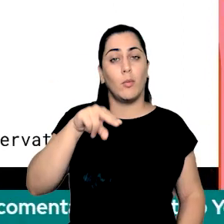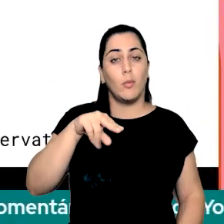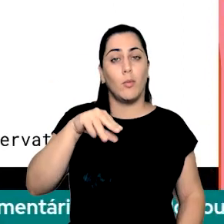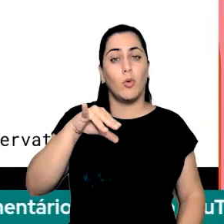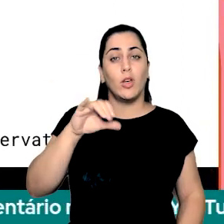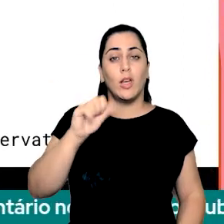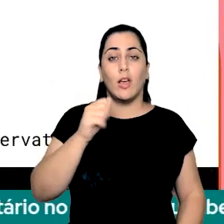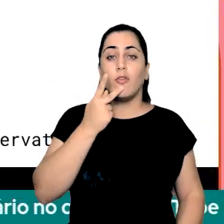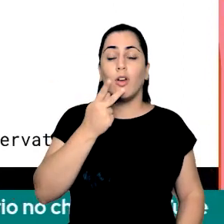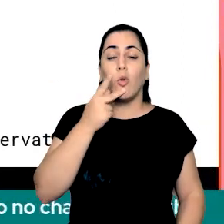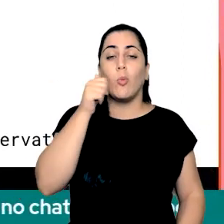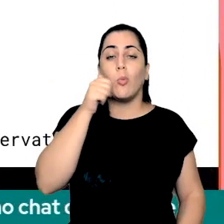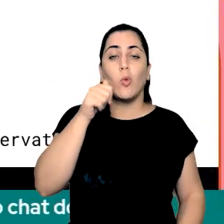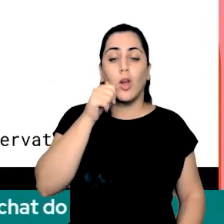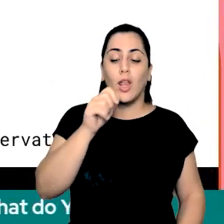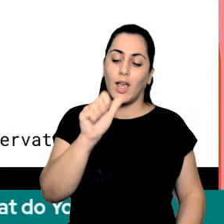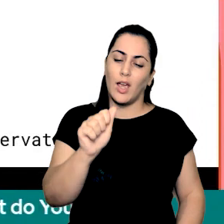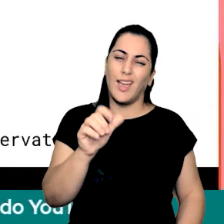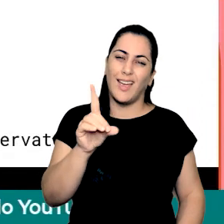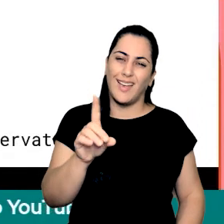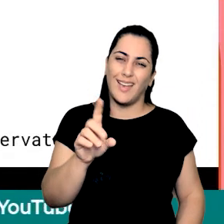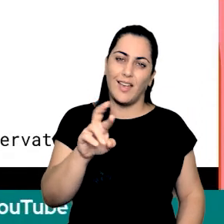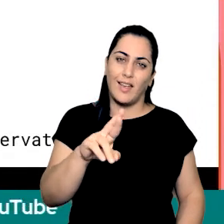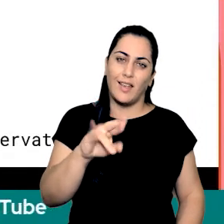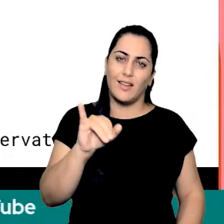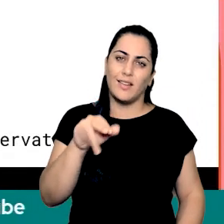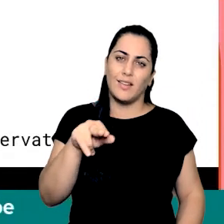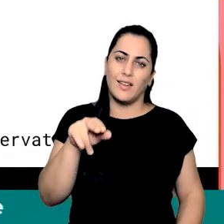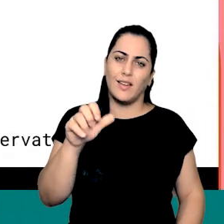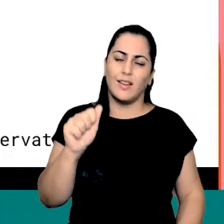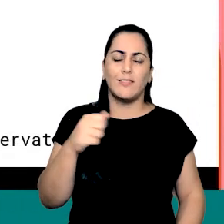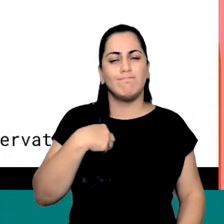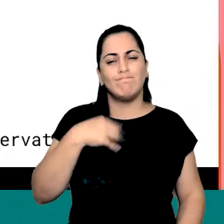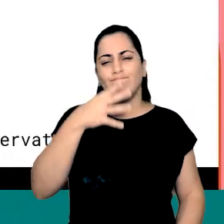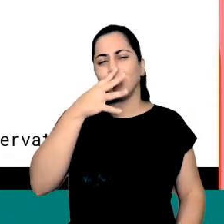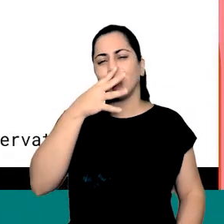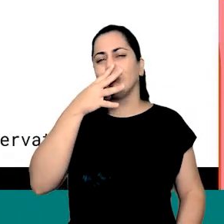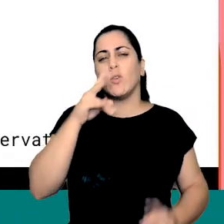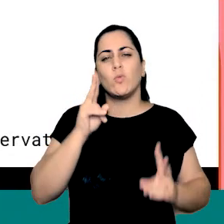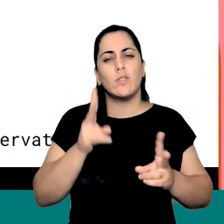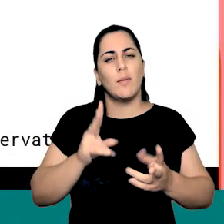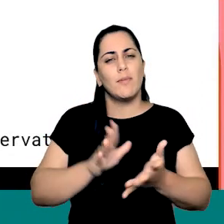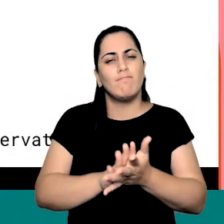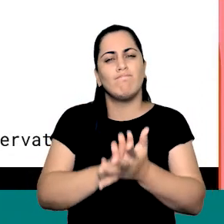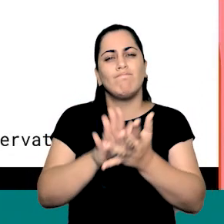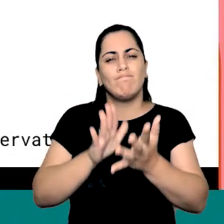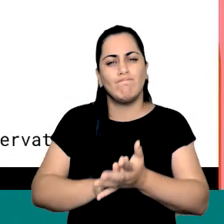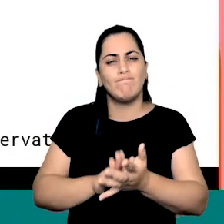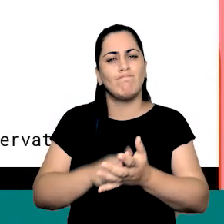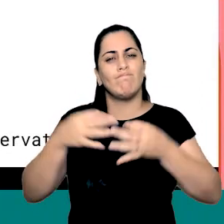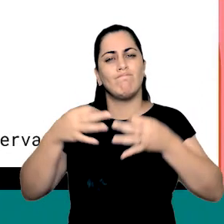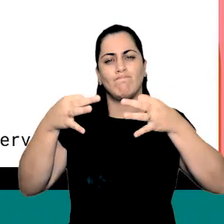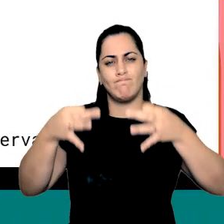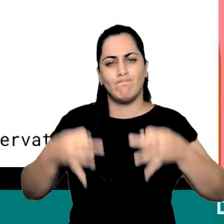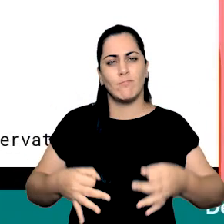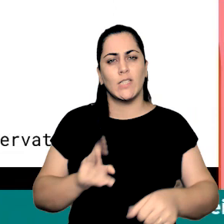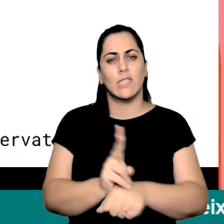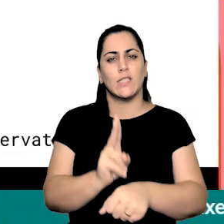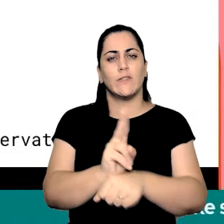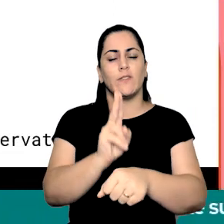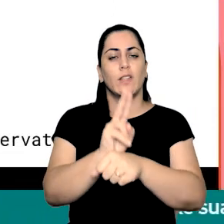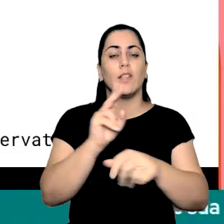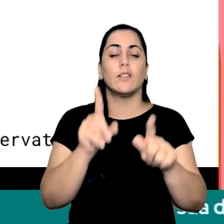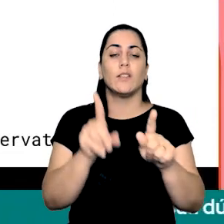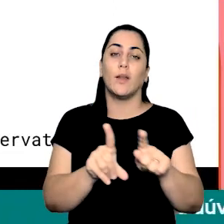Alves Adriana Alves é uma mulher sensacional eu não deixo de rasgar elogios a ela pela integridade pela defesa